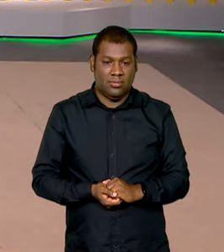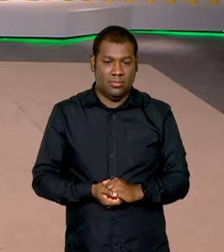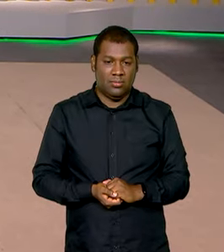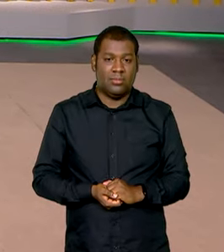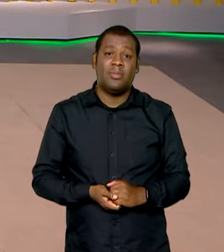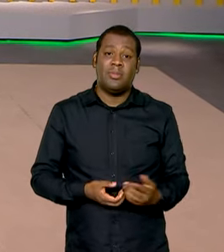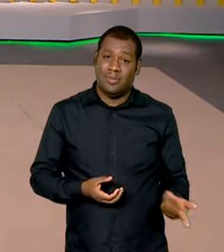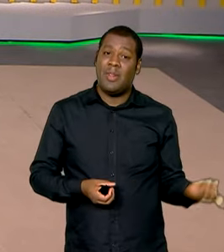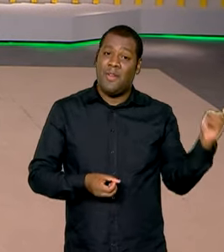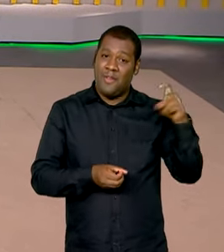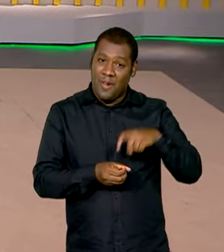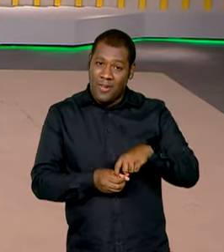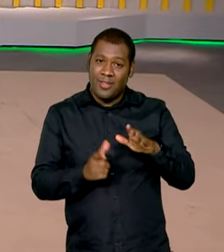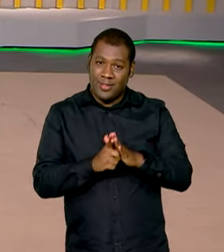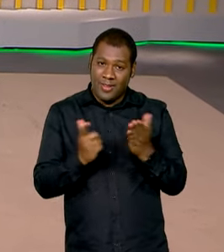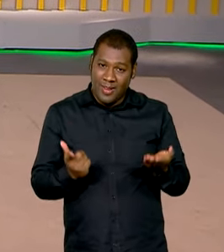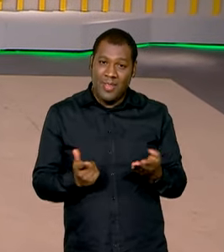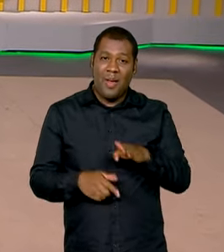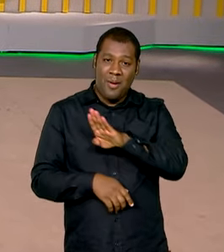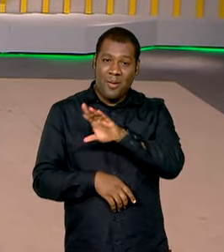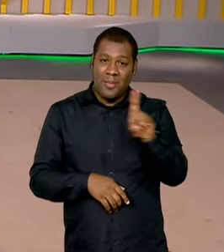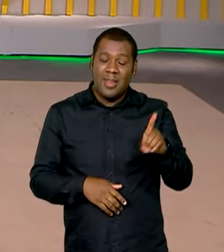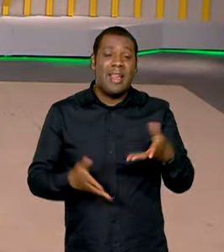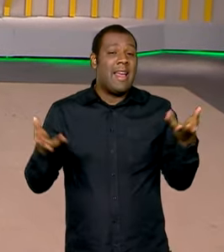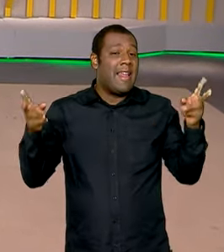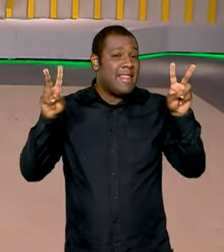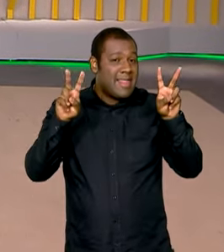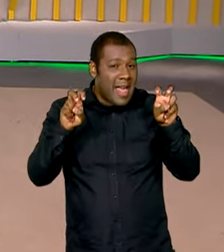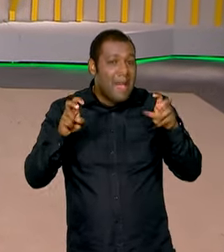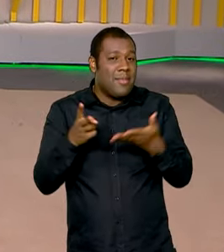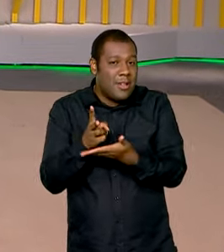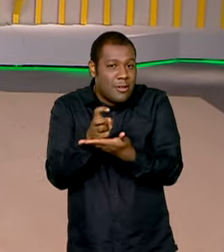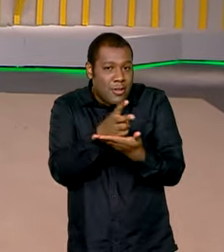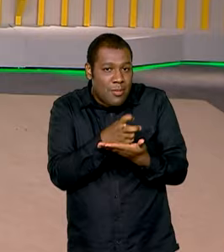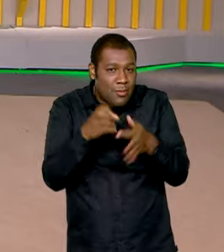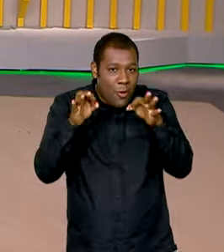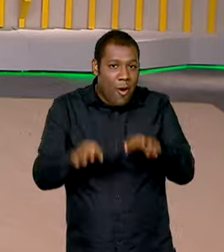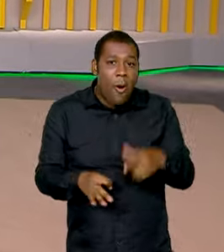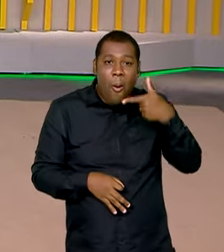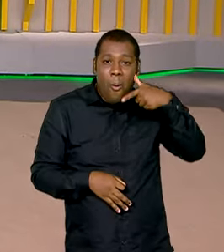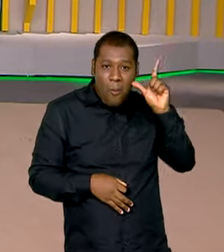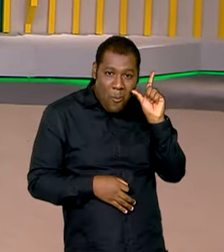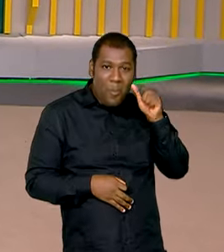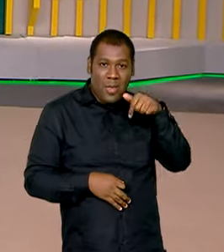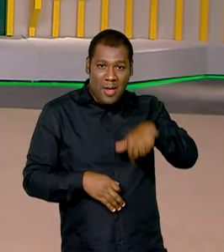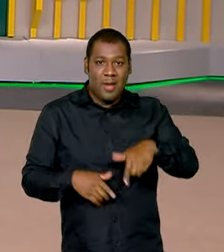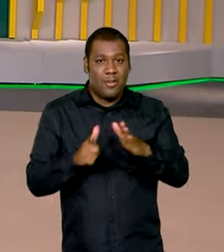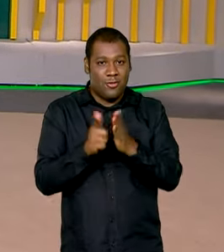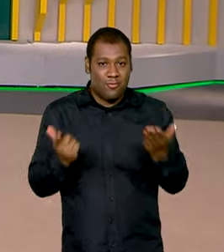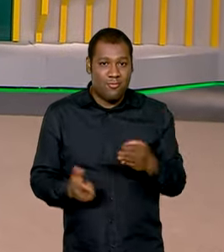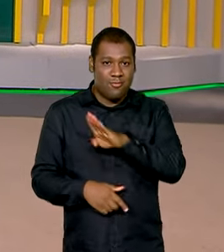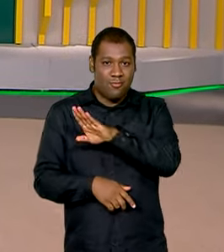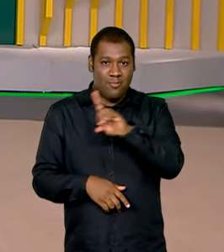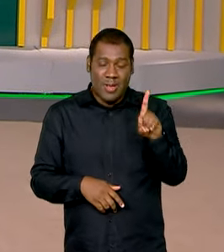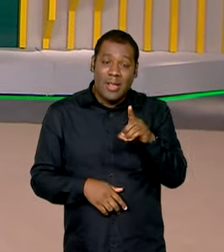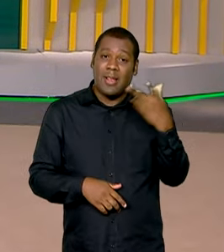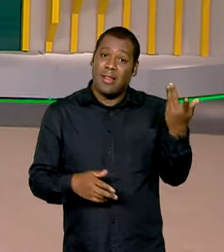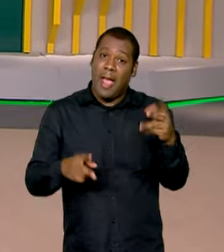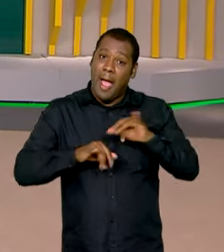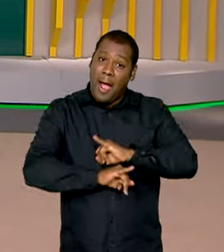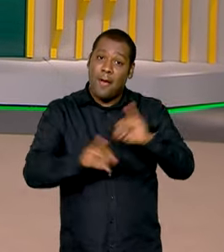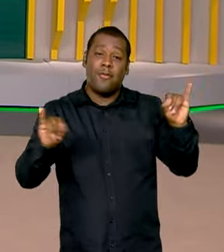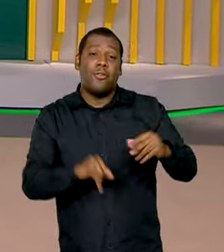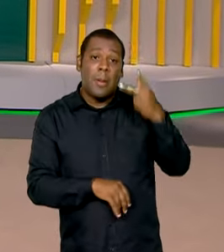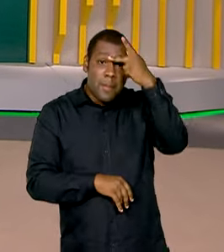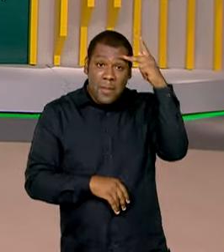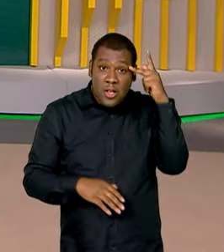Já estamos de volta e o nosso assunto aqui agora é justiça tributária. Ontem nós falamos aqui no Brasil em Dia da isenção do imposto de renda